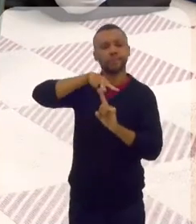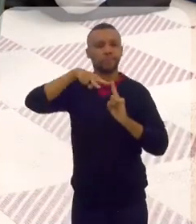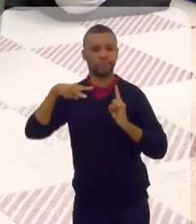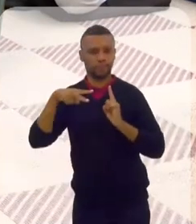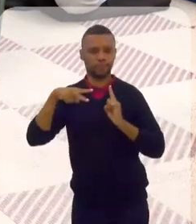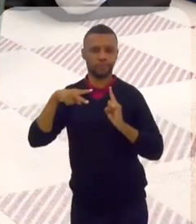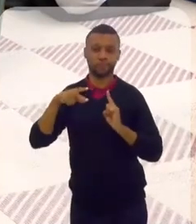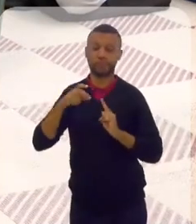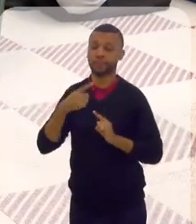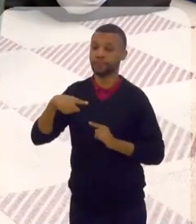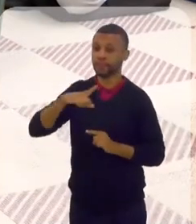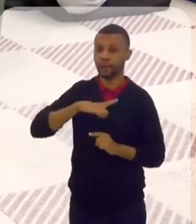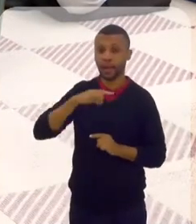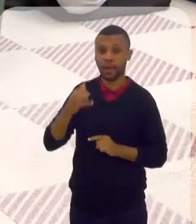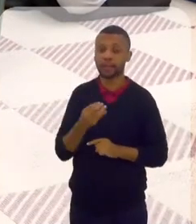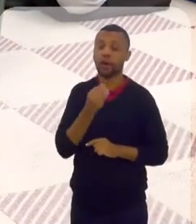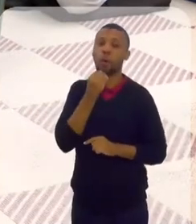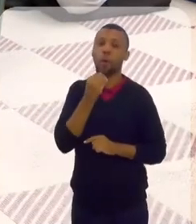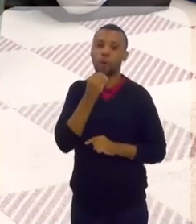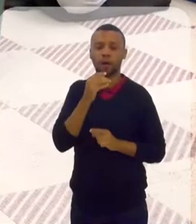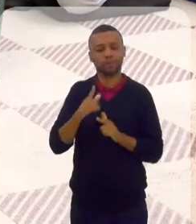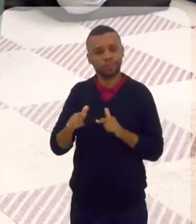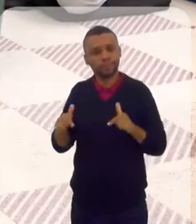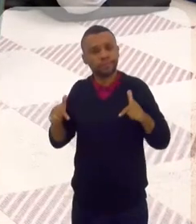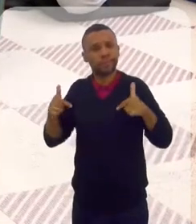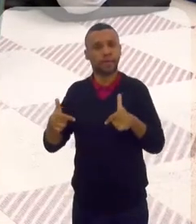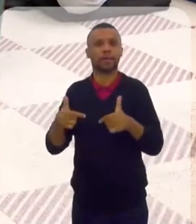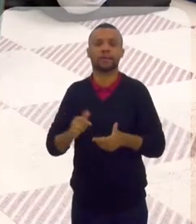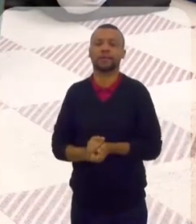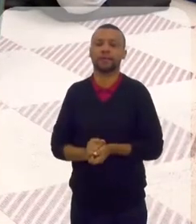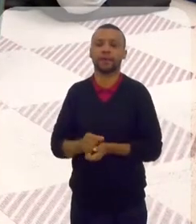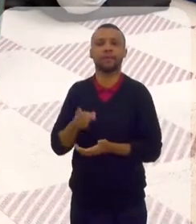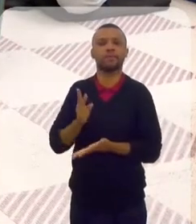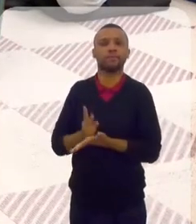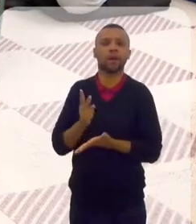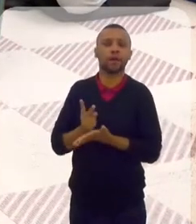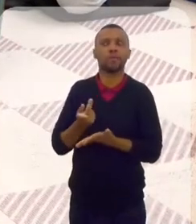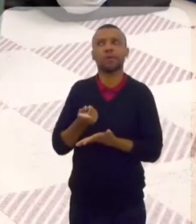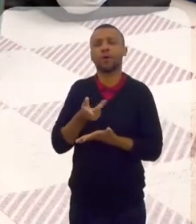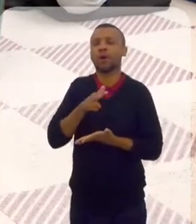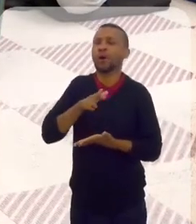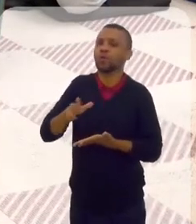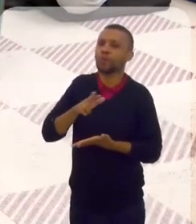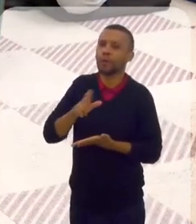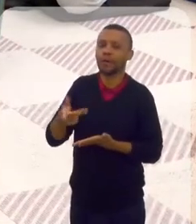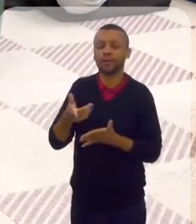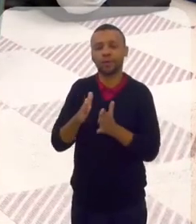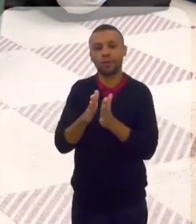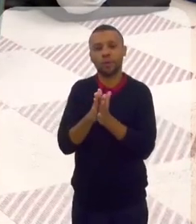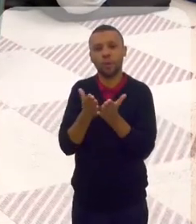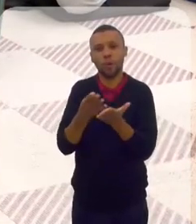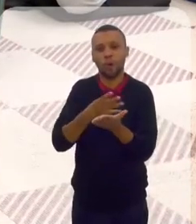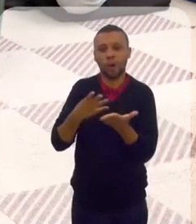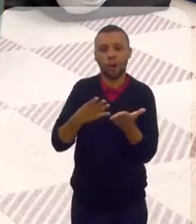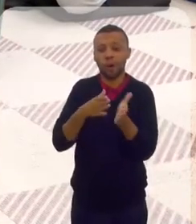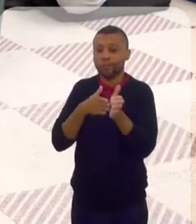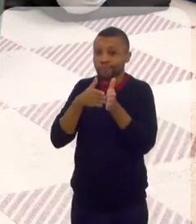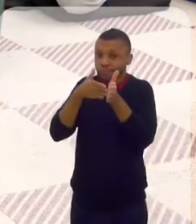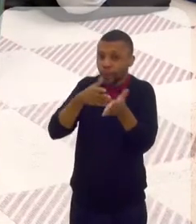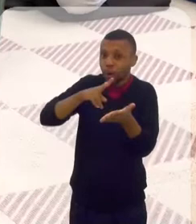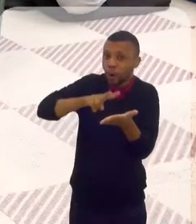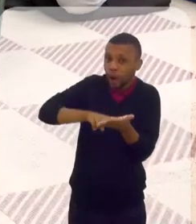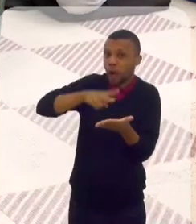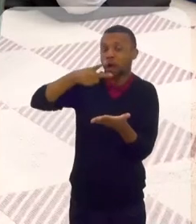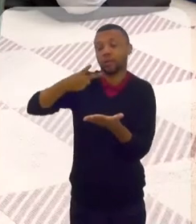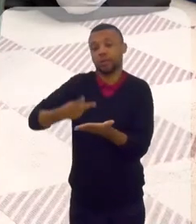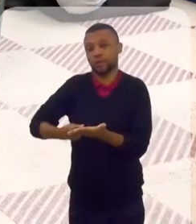Então, se você tiver essa oportunidade, faça. Mesmo não sendo, como ele disse, o Alcorão ao pé da letra,